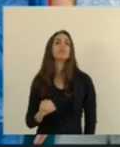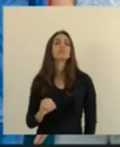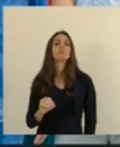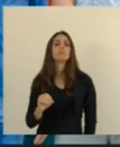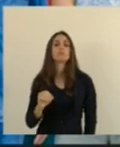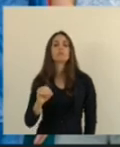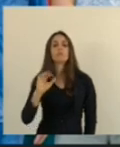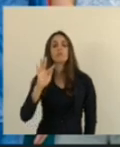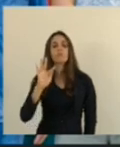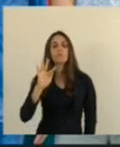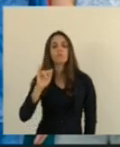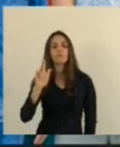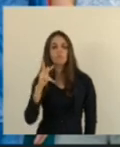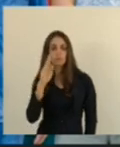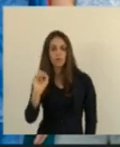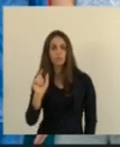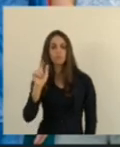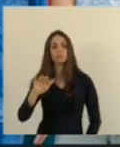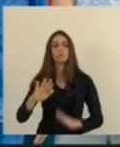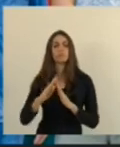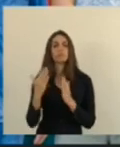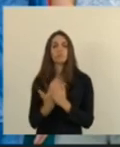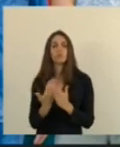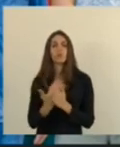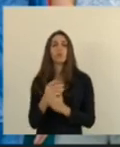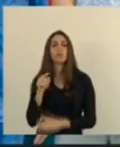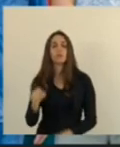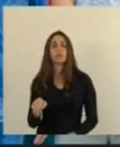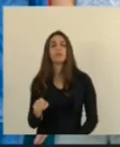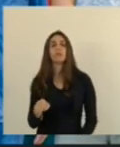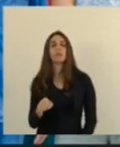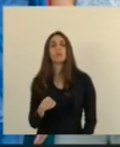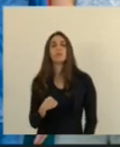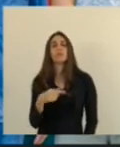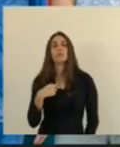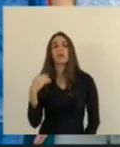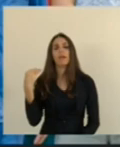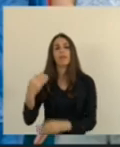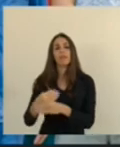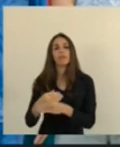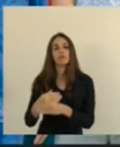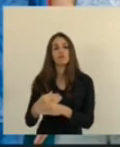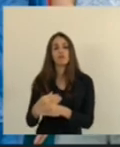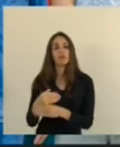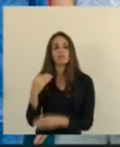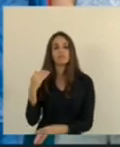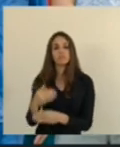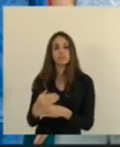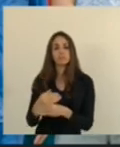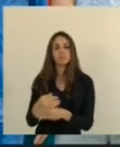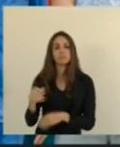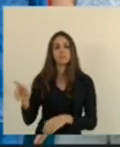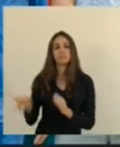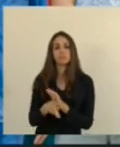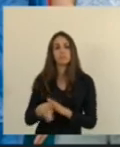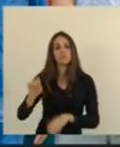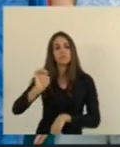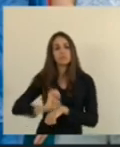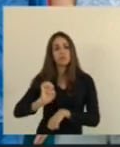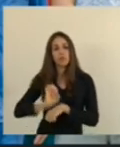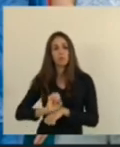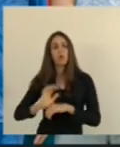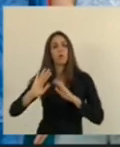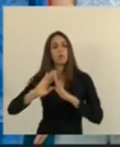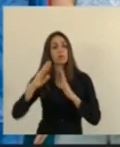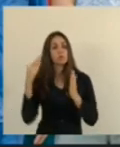Damasceno Filho, é a escola que está interditada, é a escola do Estado, repito,